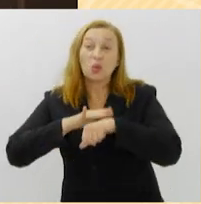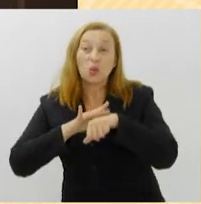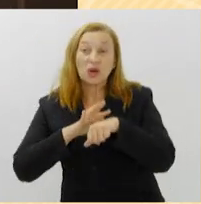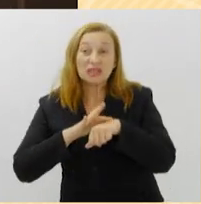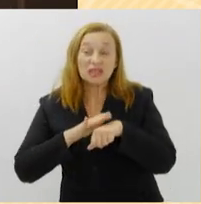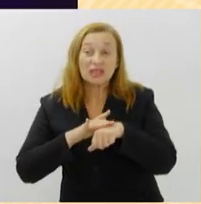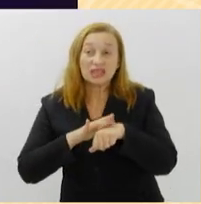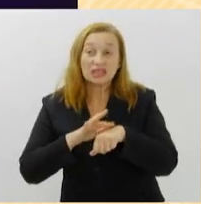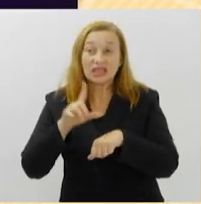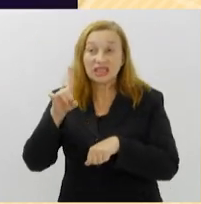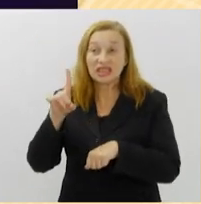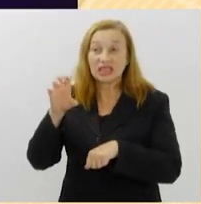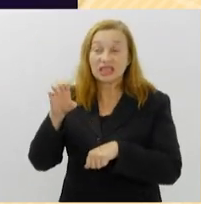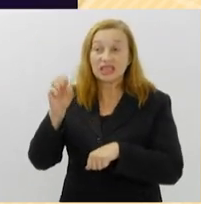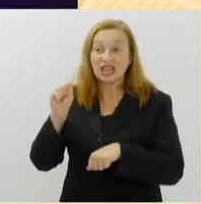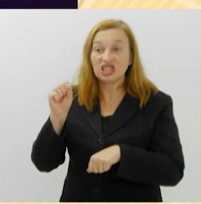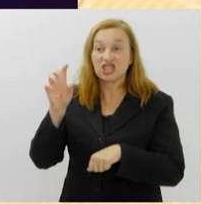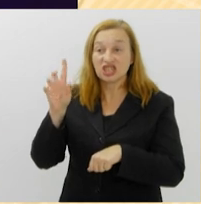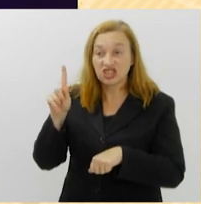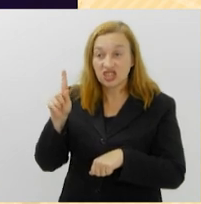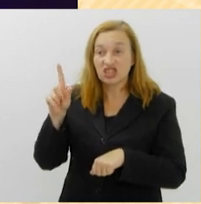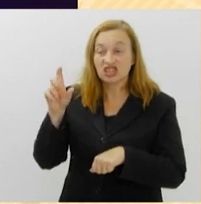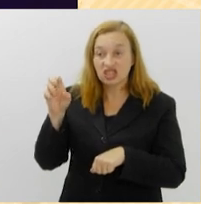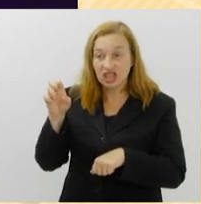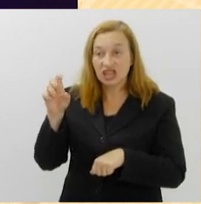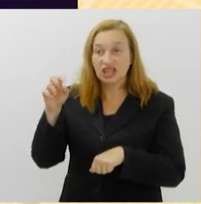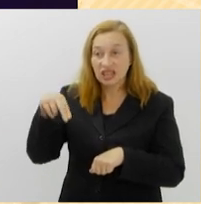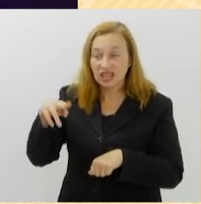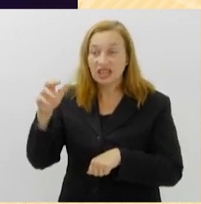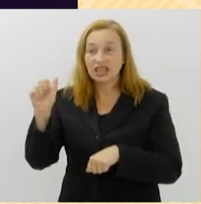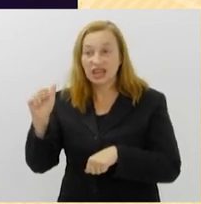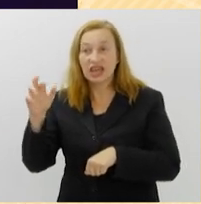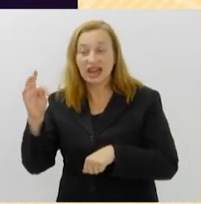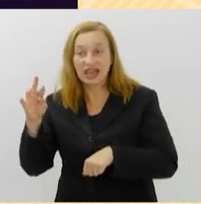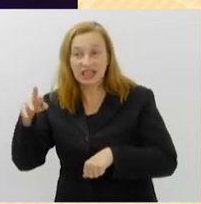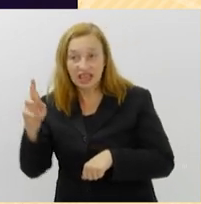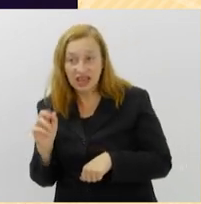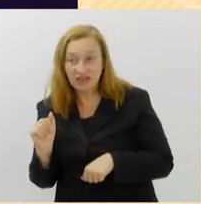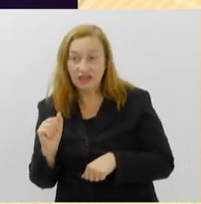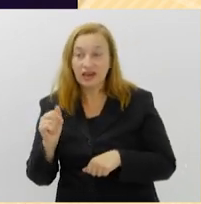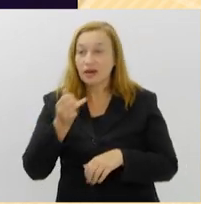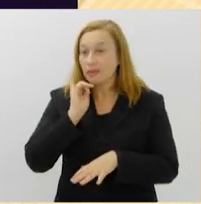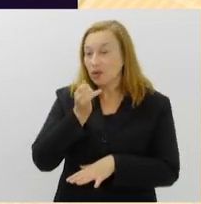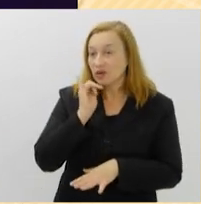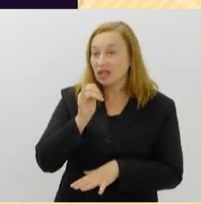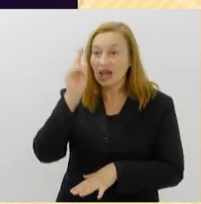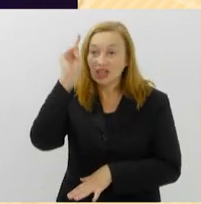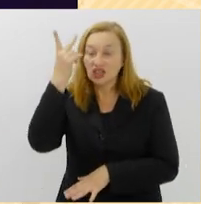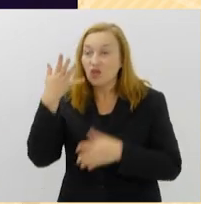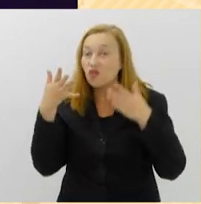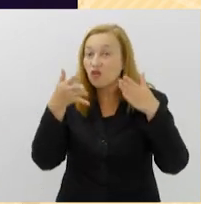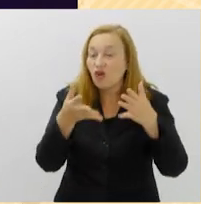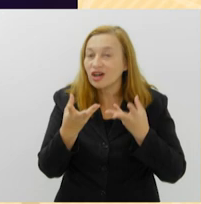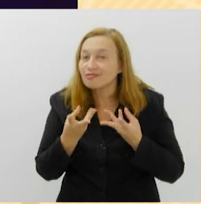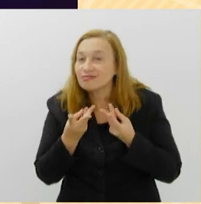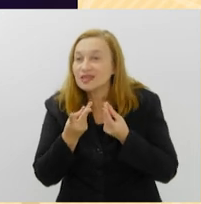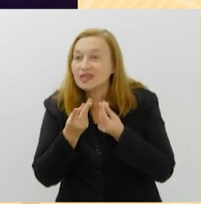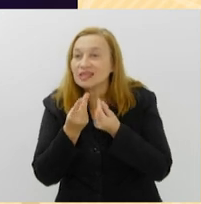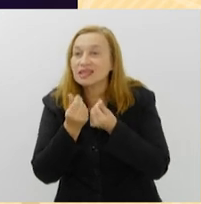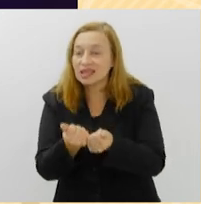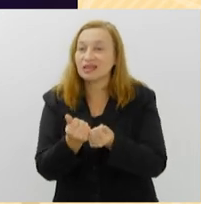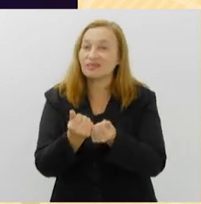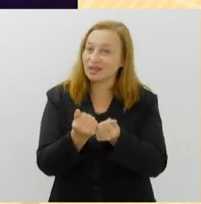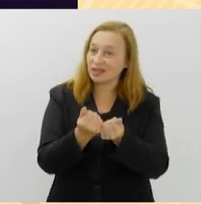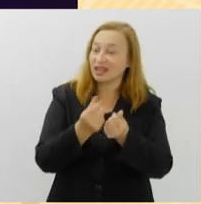degenerativa. O espetáculo, além de usar do mito grego das Moiras para contar a história, foca na acessibilidade, com